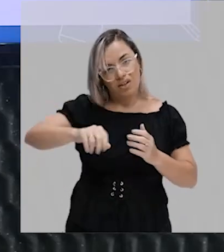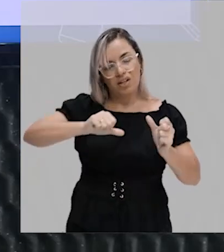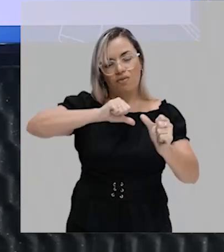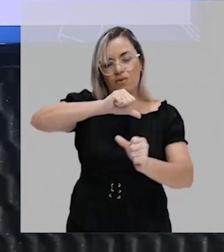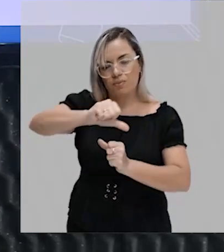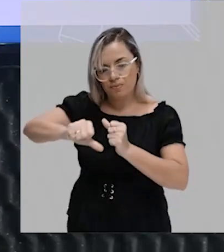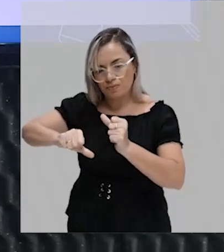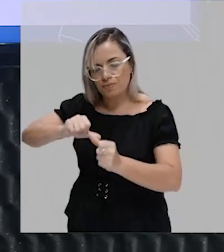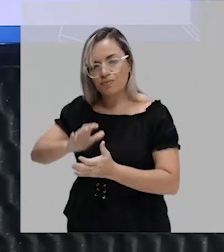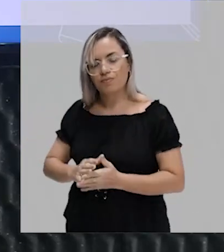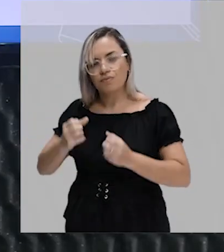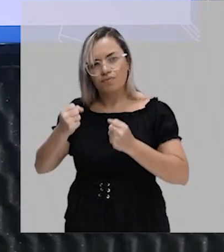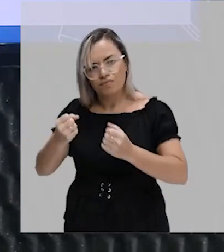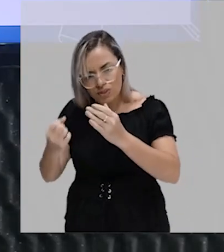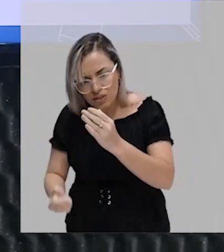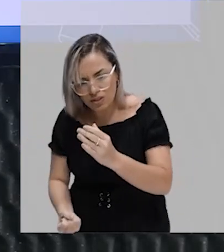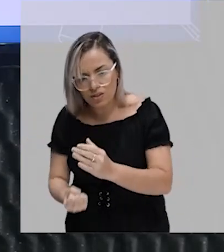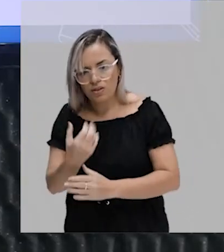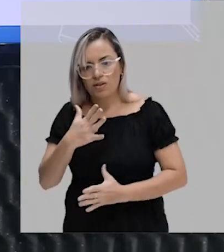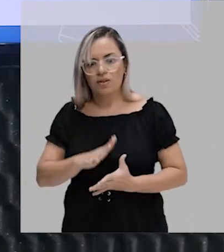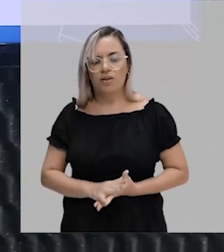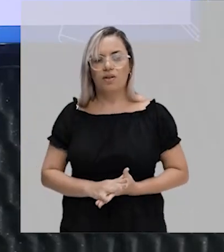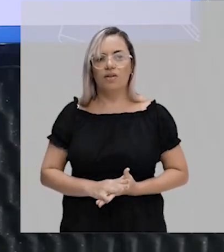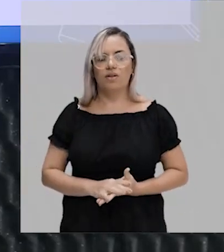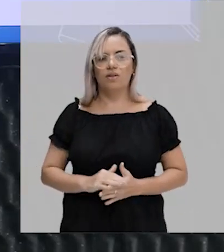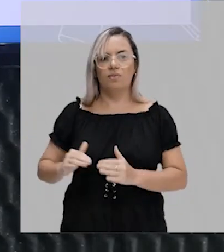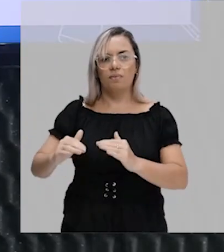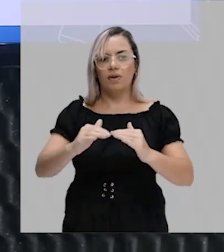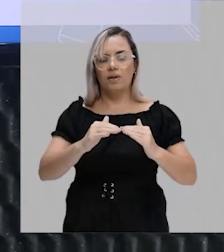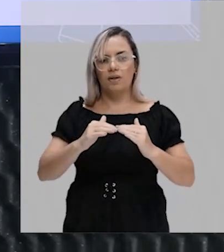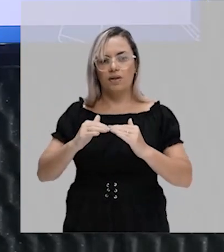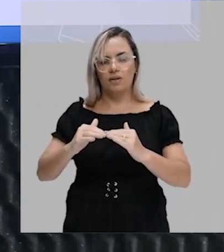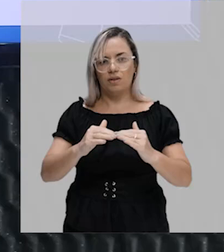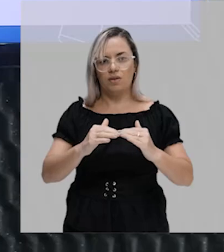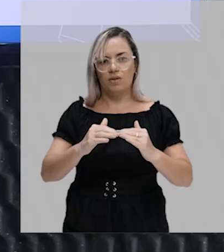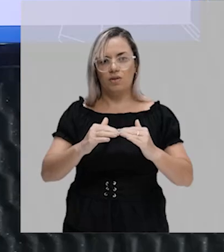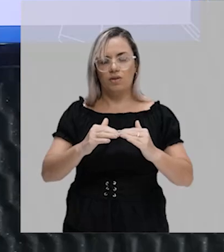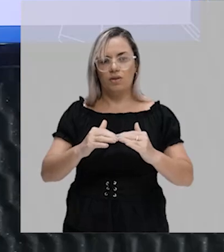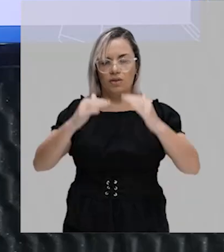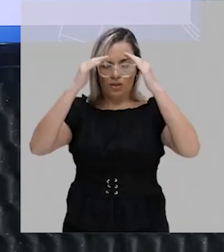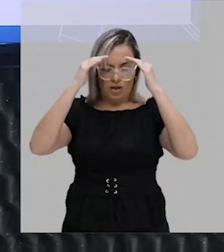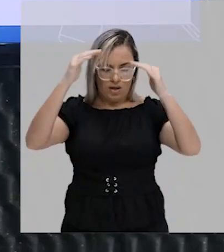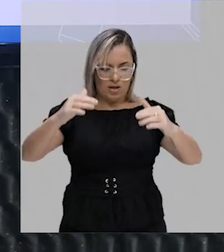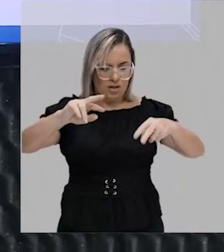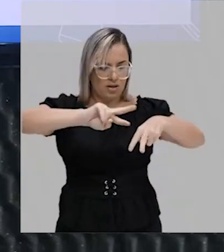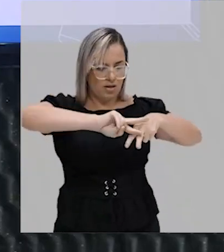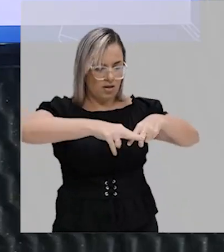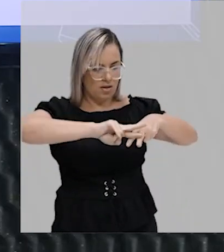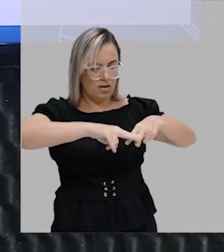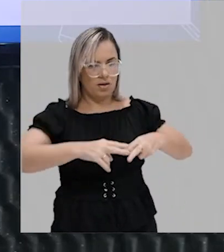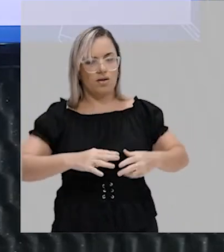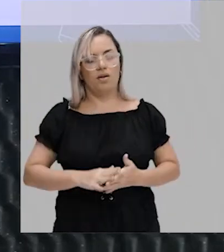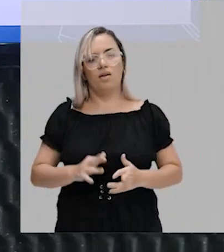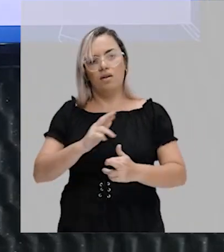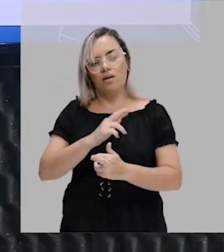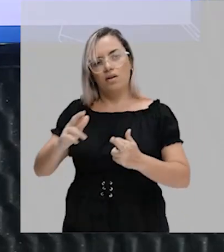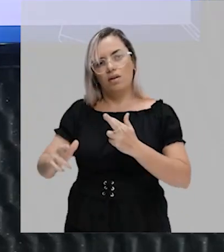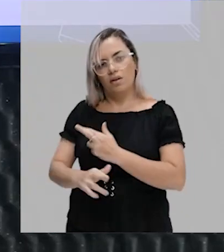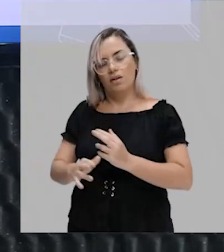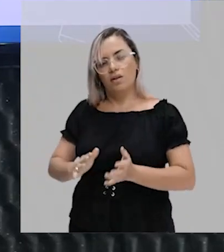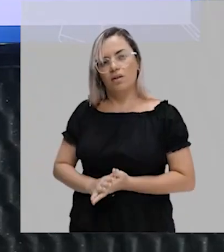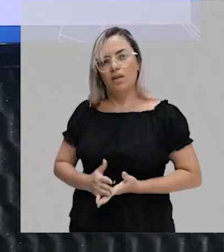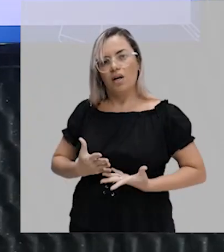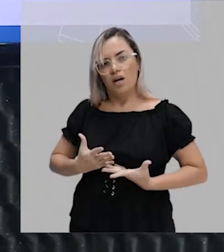que seria um padrão de masculinidade que respeite a relação entre os gêneros, portanto, que defenda a igualdade